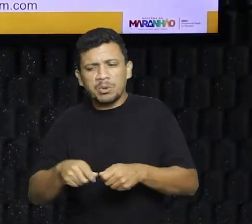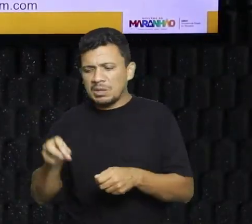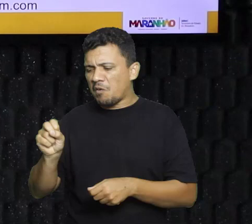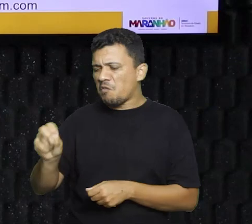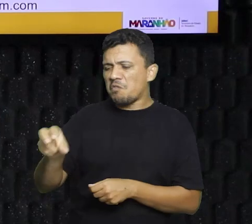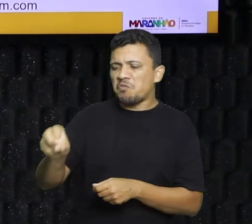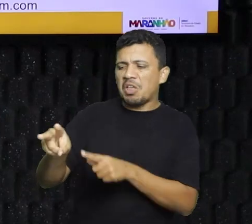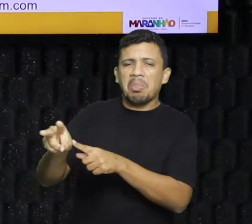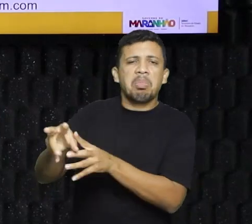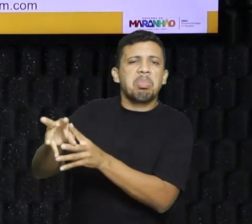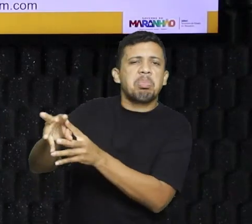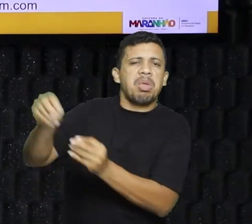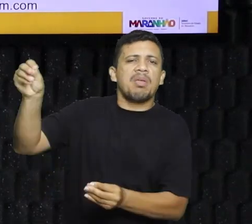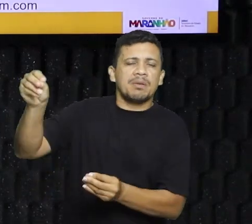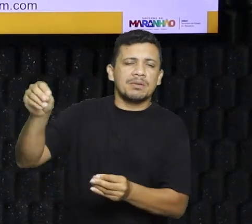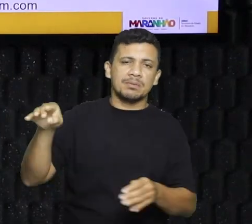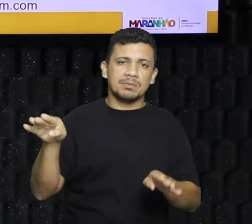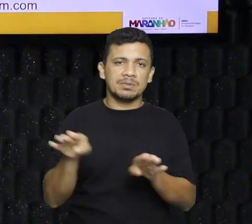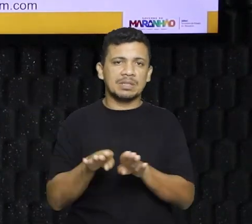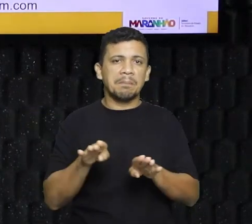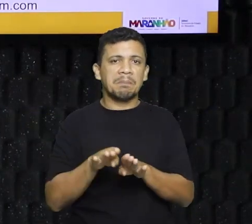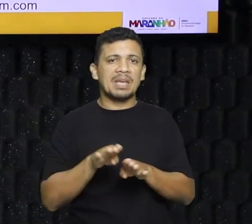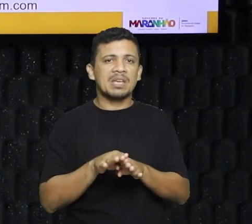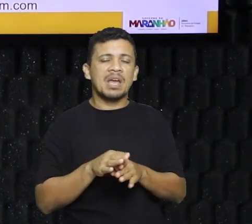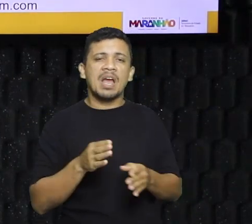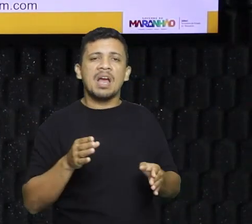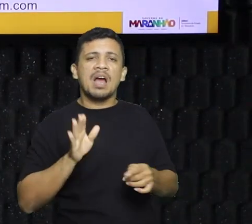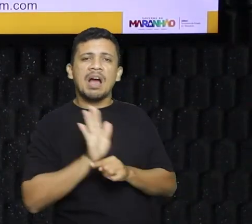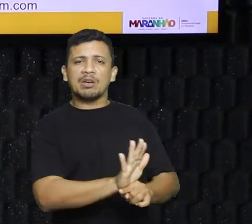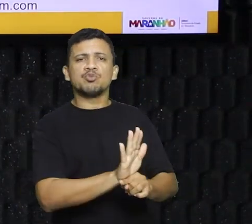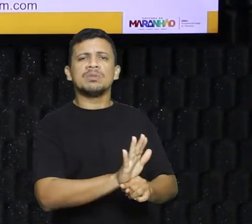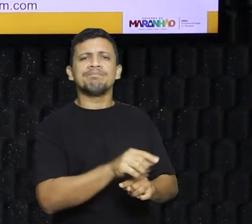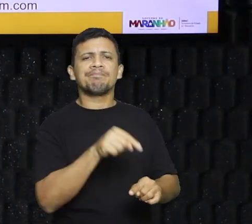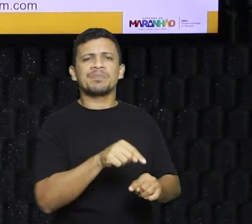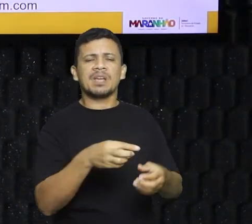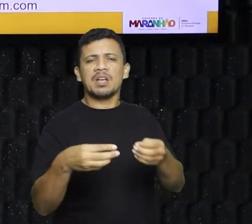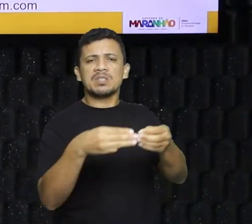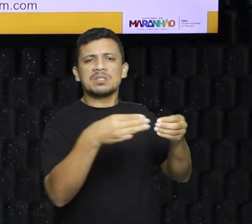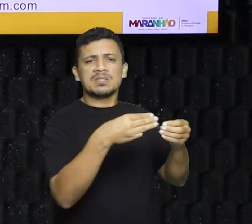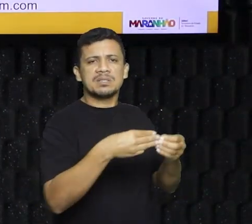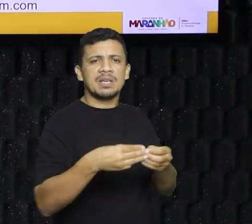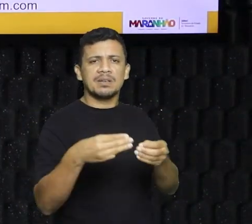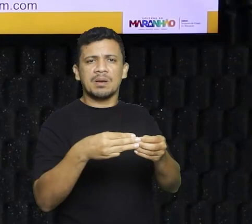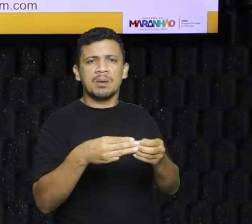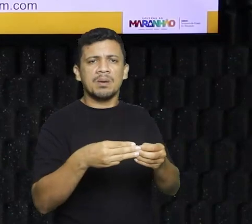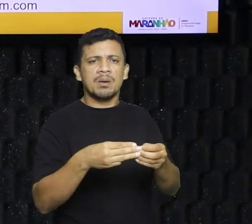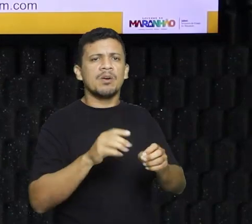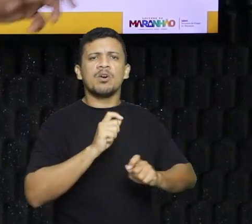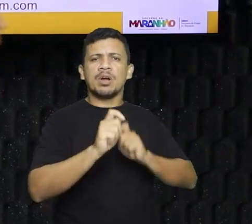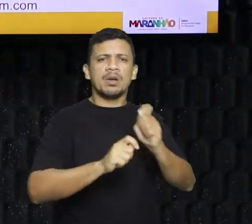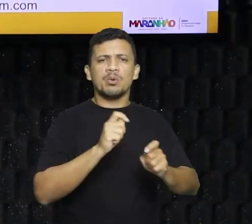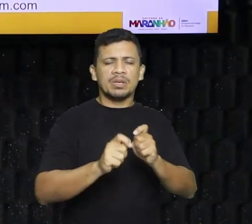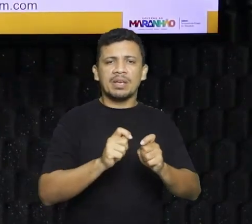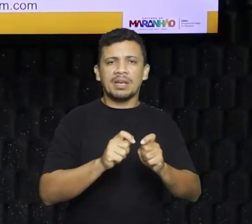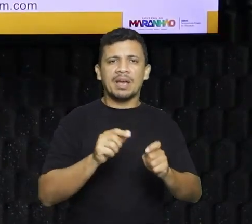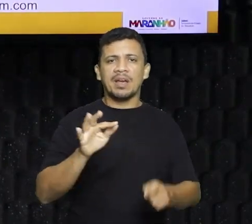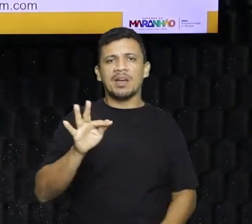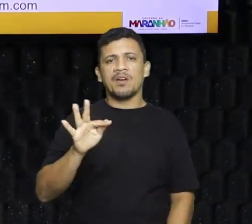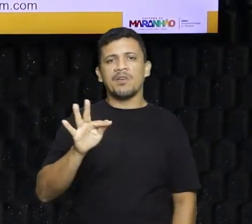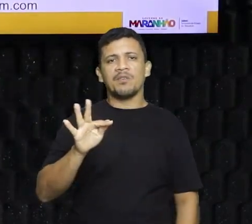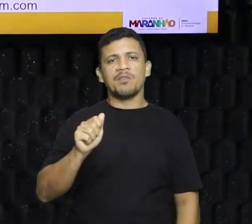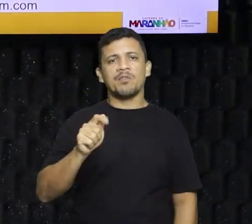e ajudar também com que células do sistema imunológico promovam a fagocitose, que é o